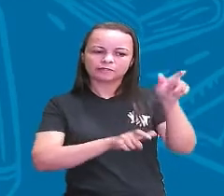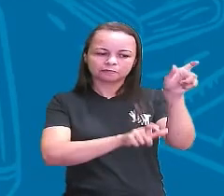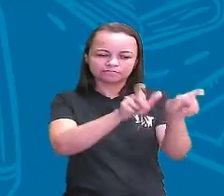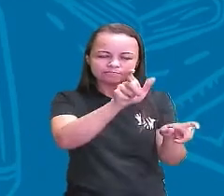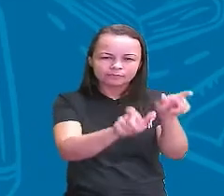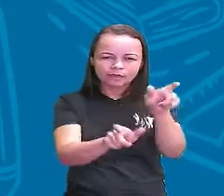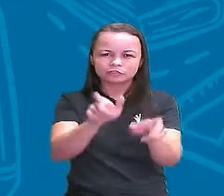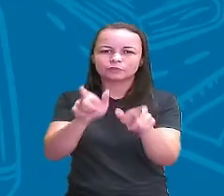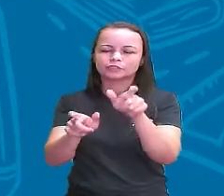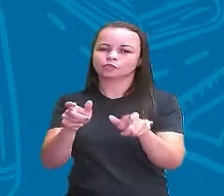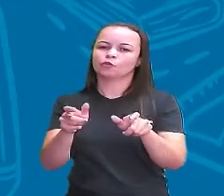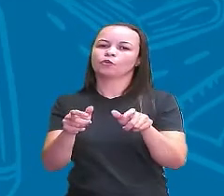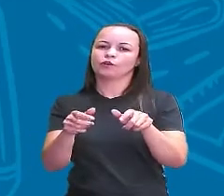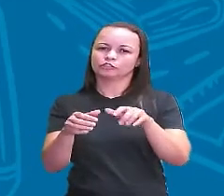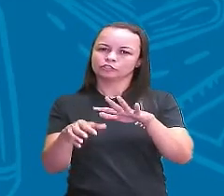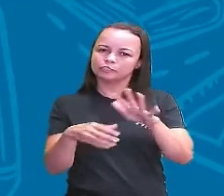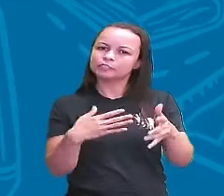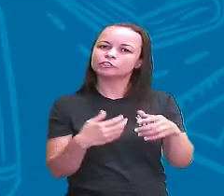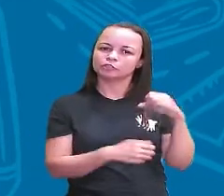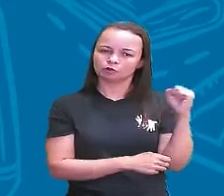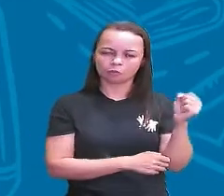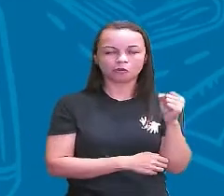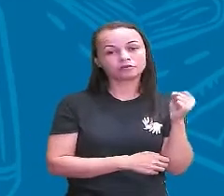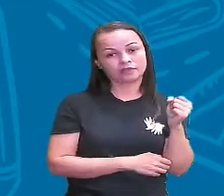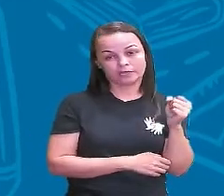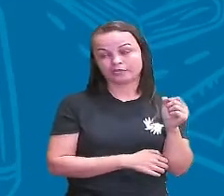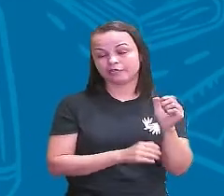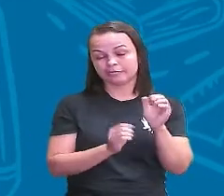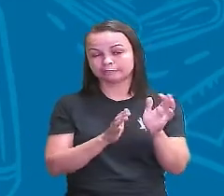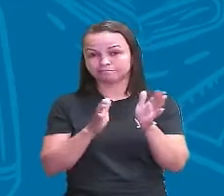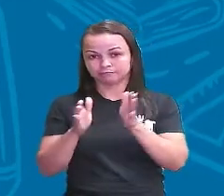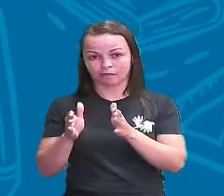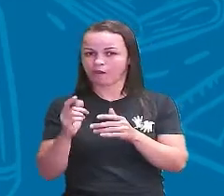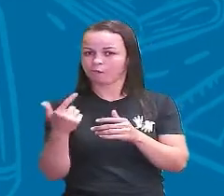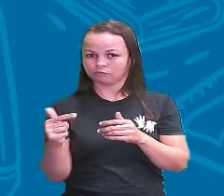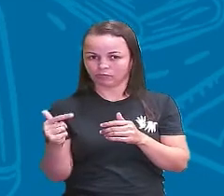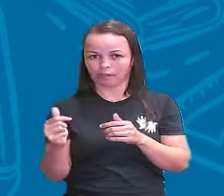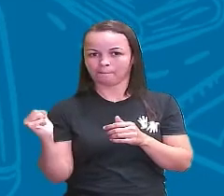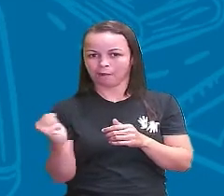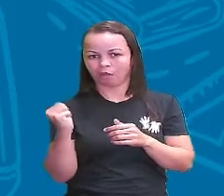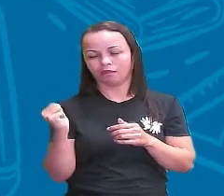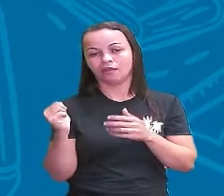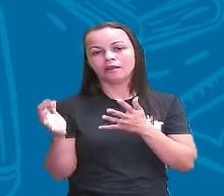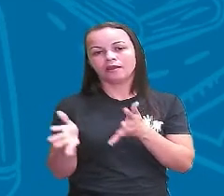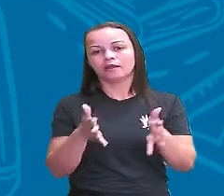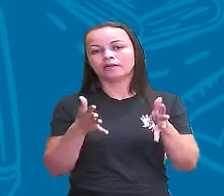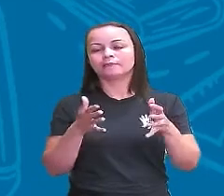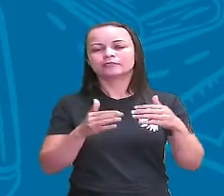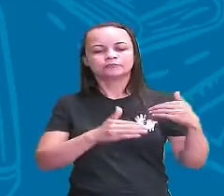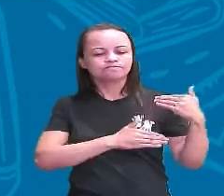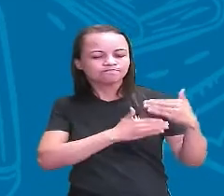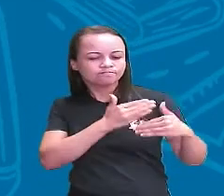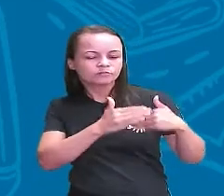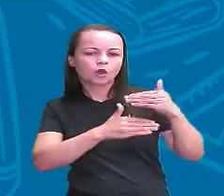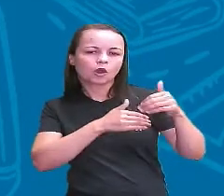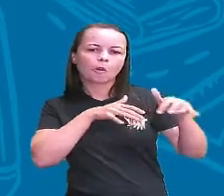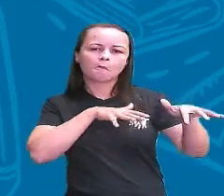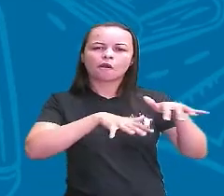que estão no poder, que não estão no poder mas que vão dando corpo ou